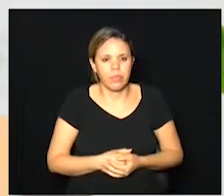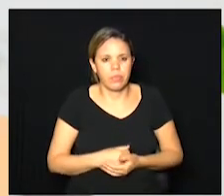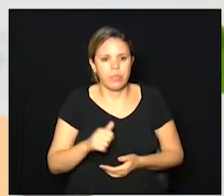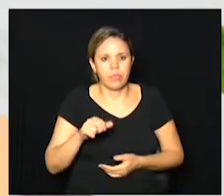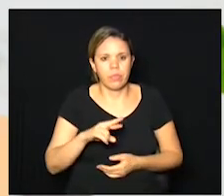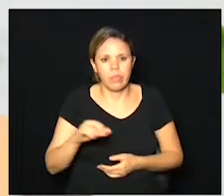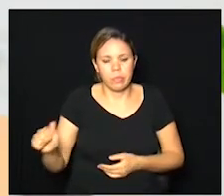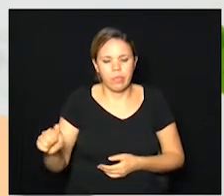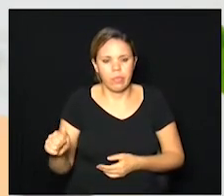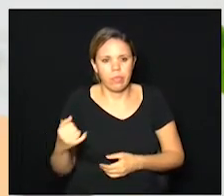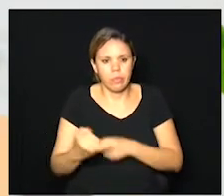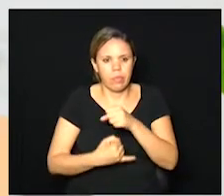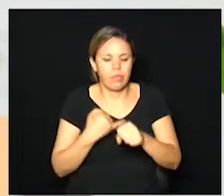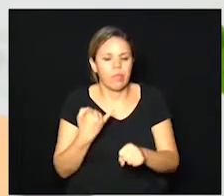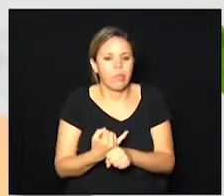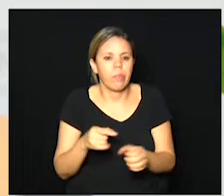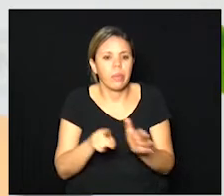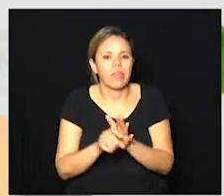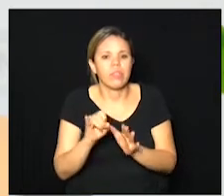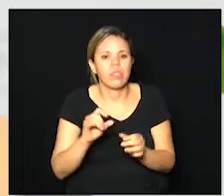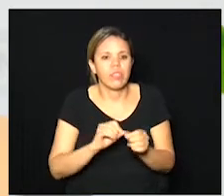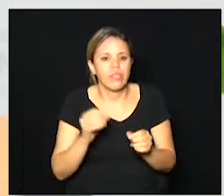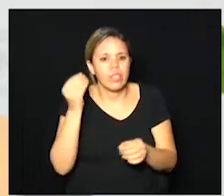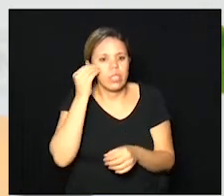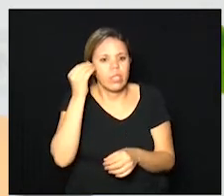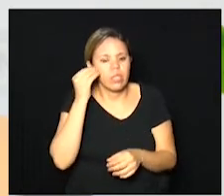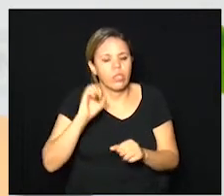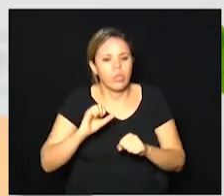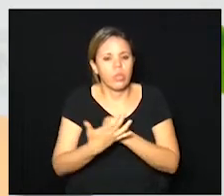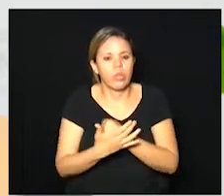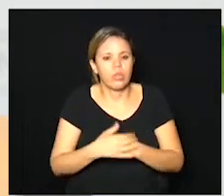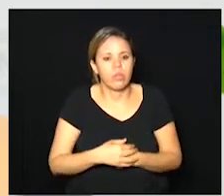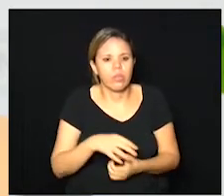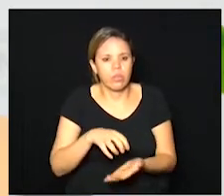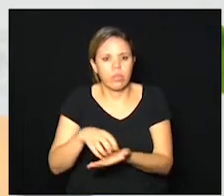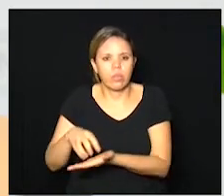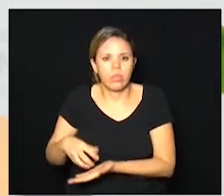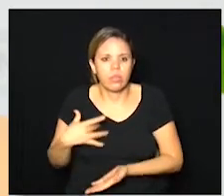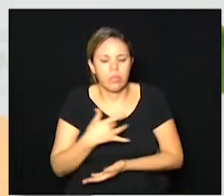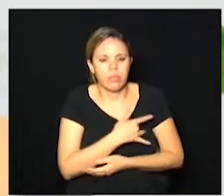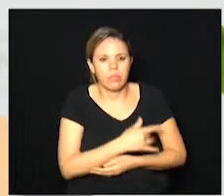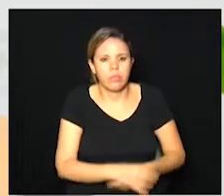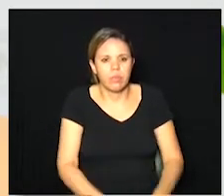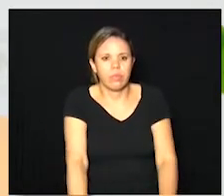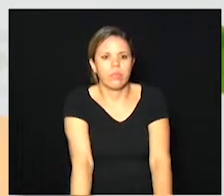a Andréia Gil internauta ela pergunta se estão sendo feitos testes de coronavírus nos centros de saúde